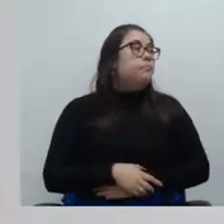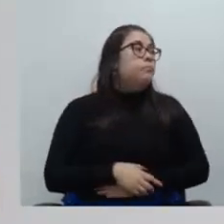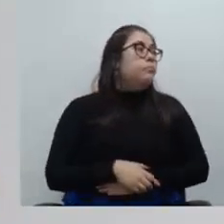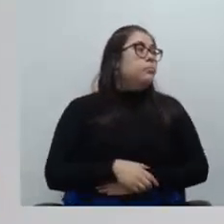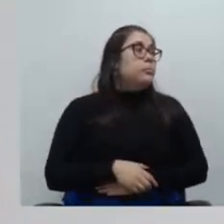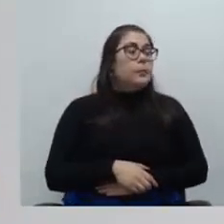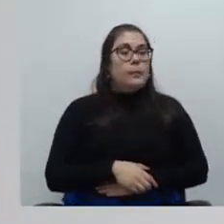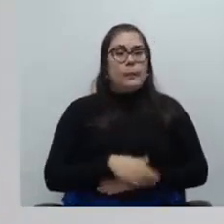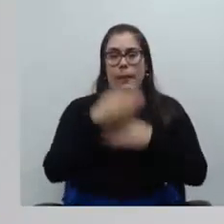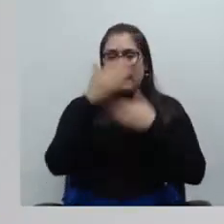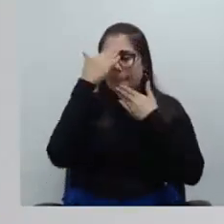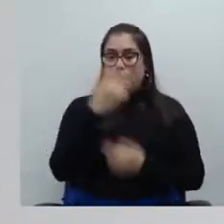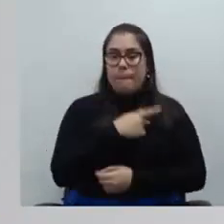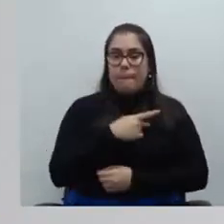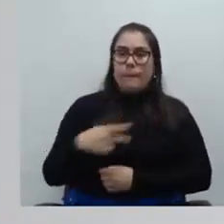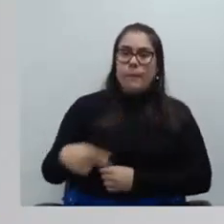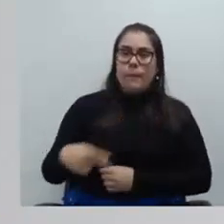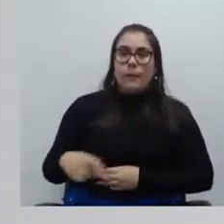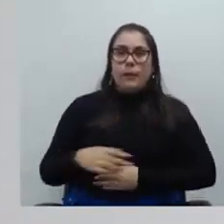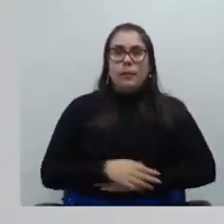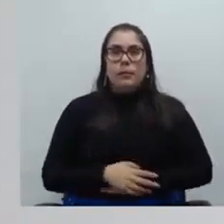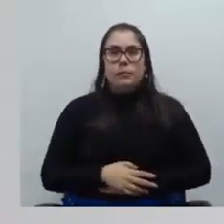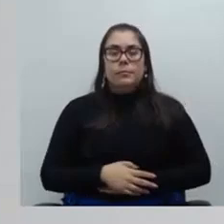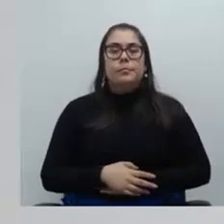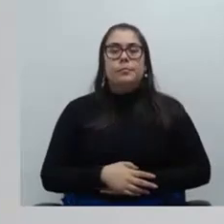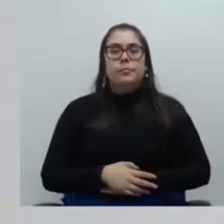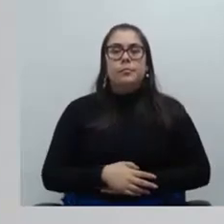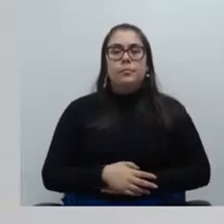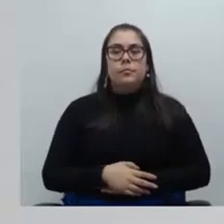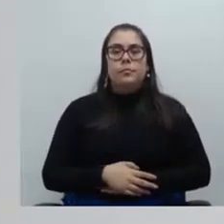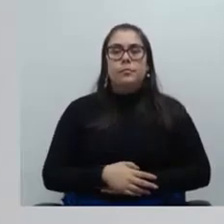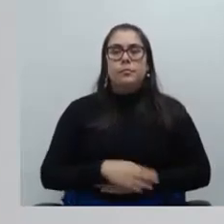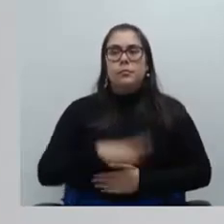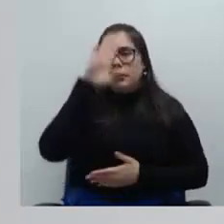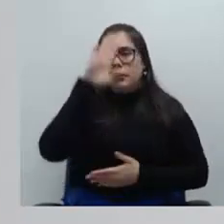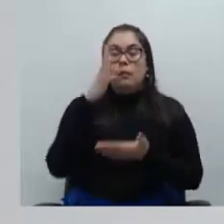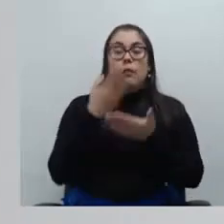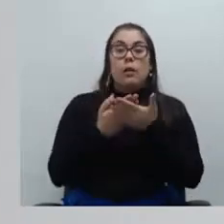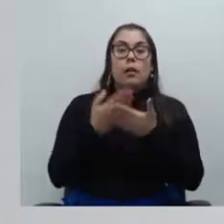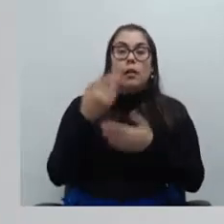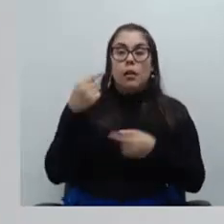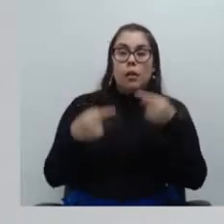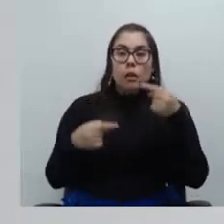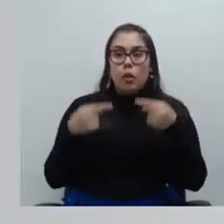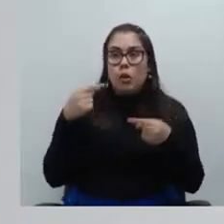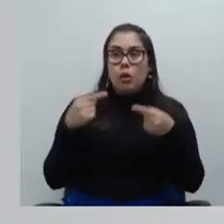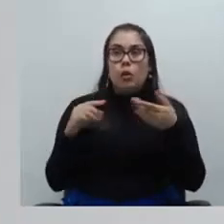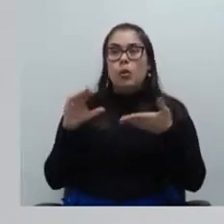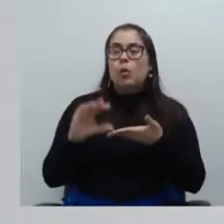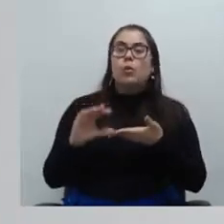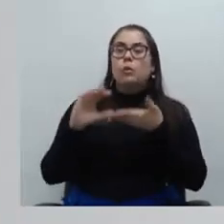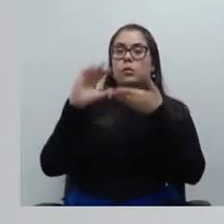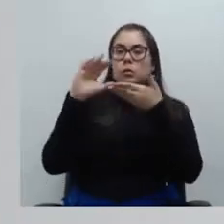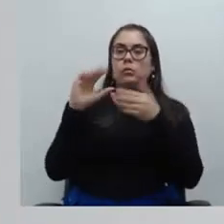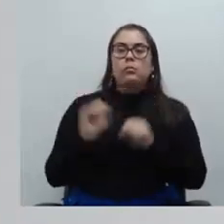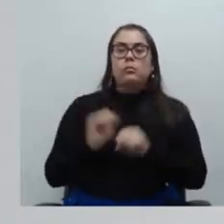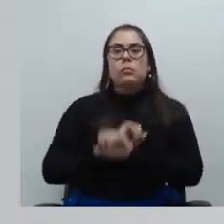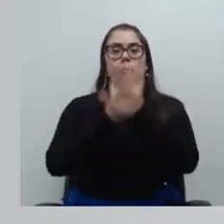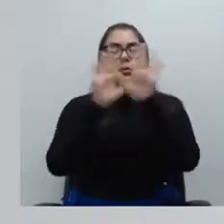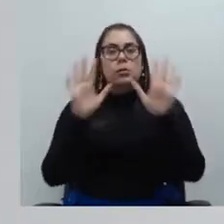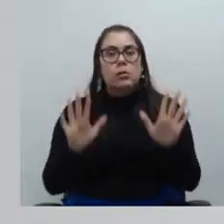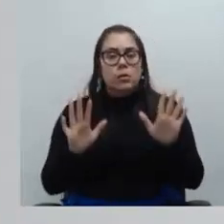obrigado presidente eu acredito que esta fase de discussão das questões do conselho serve exatamente para esses esclarecimentos